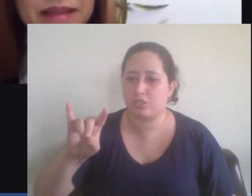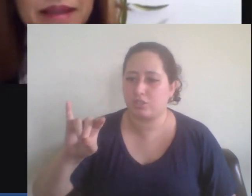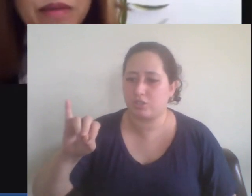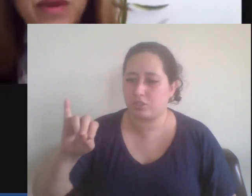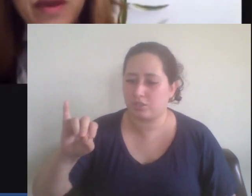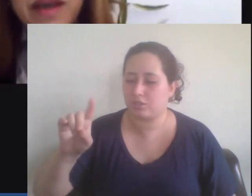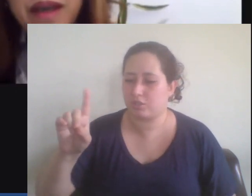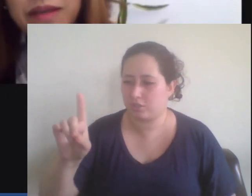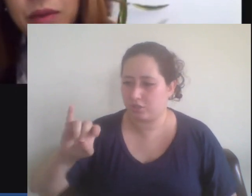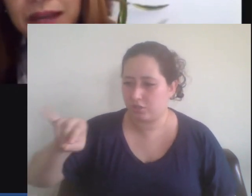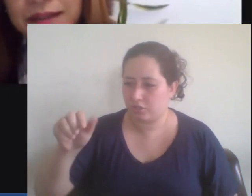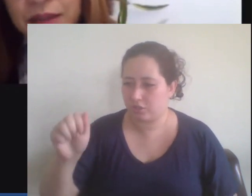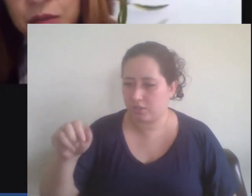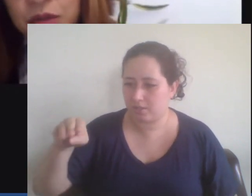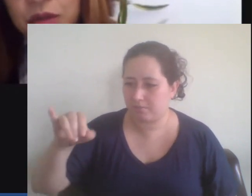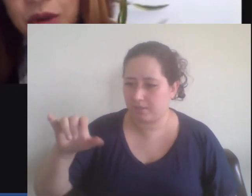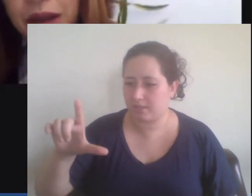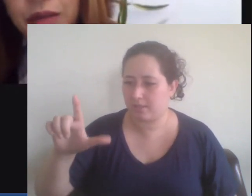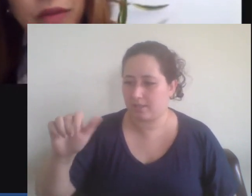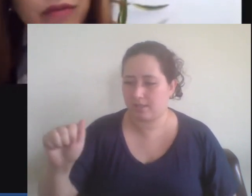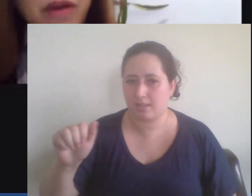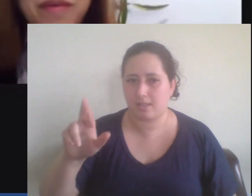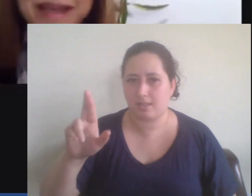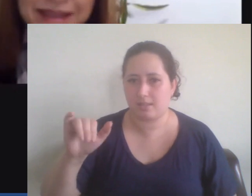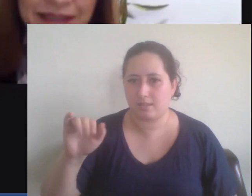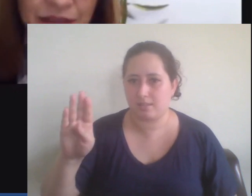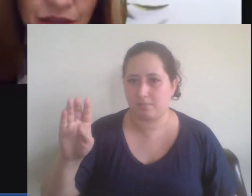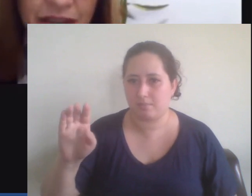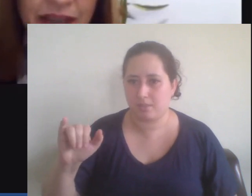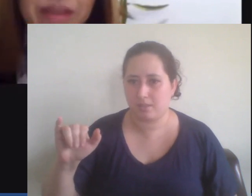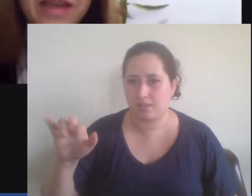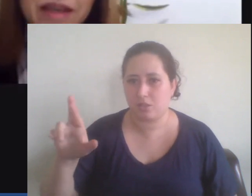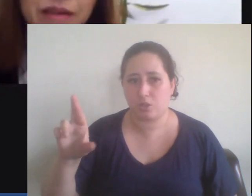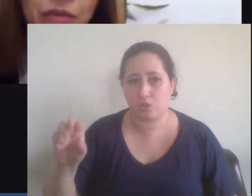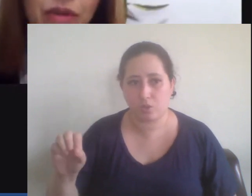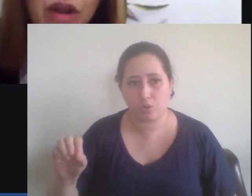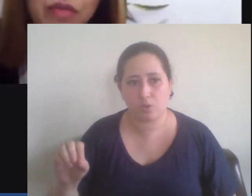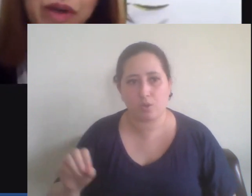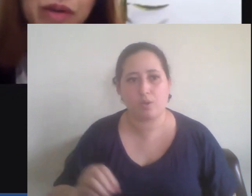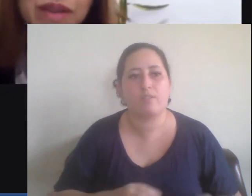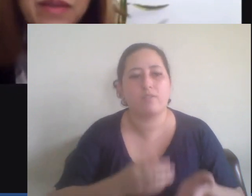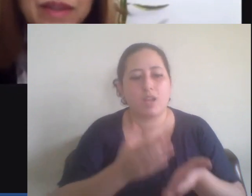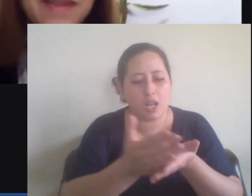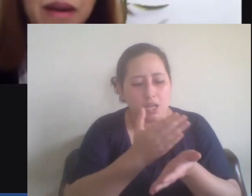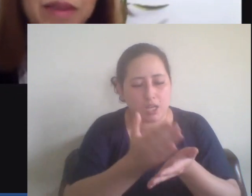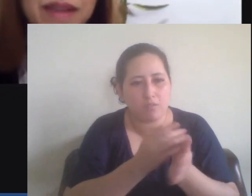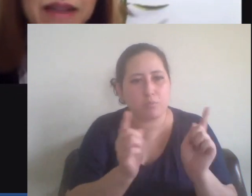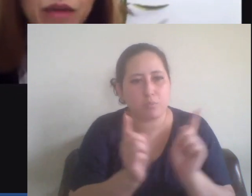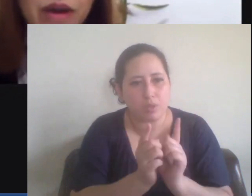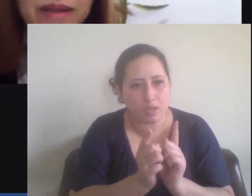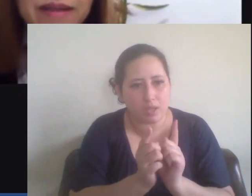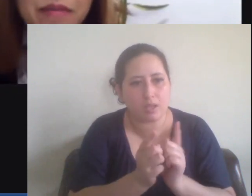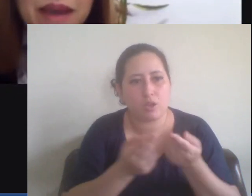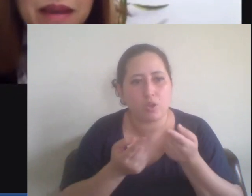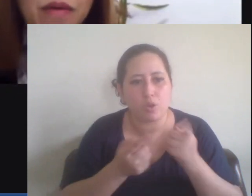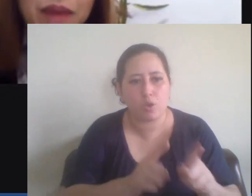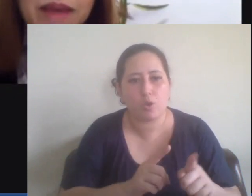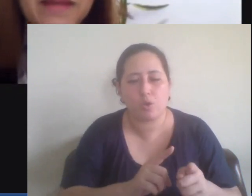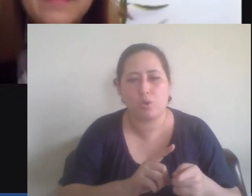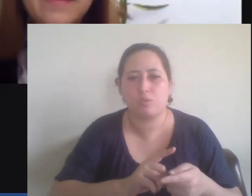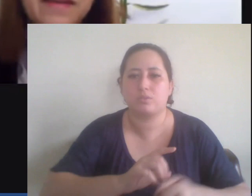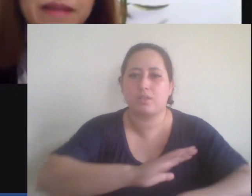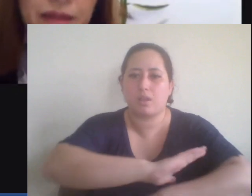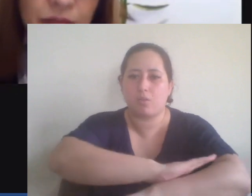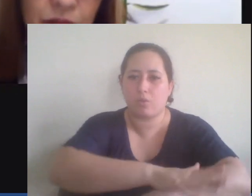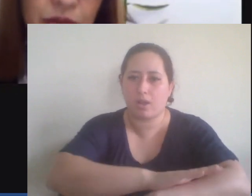bem essa questão do racismo estrutural e de uma forma bastante leve e não só do preconceito racial mas ela toca também